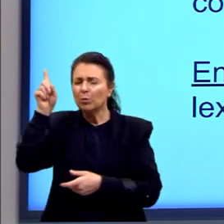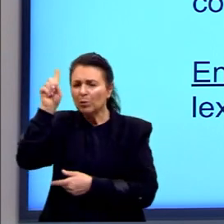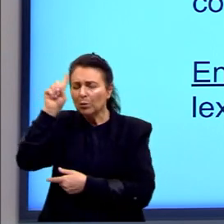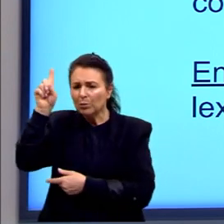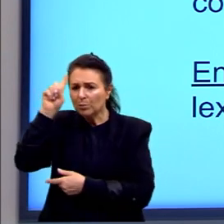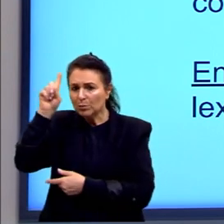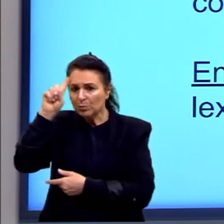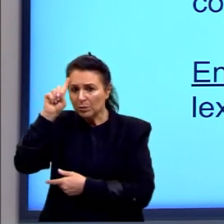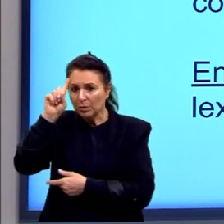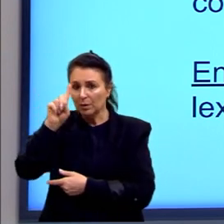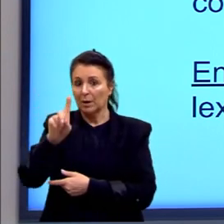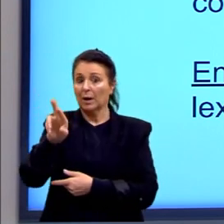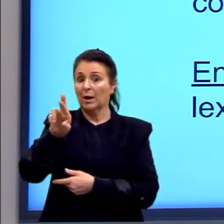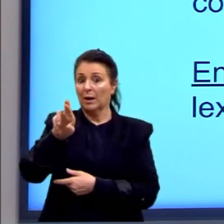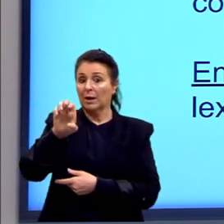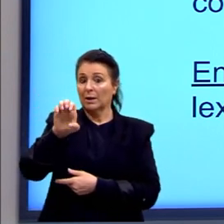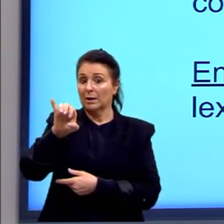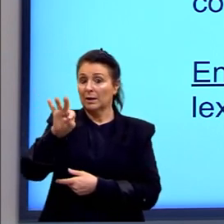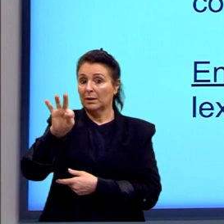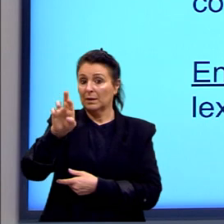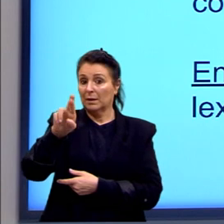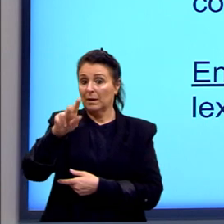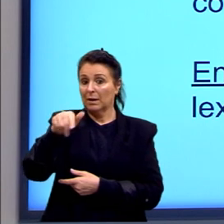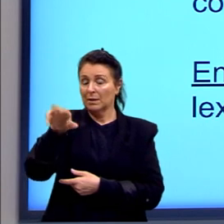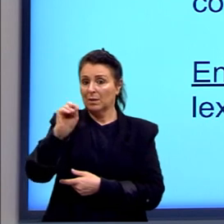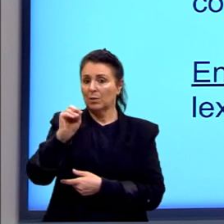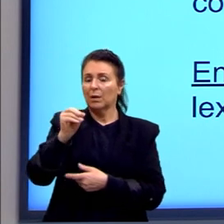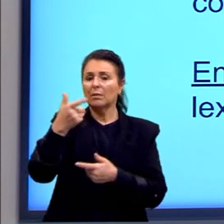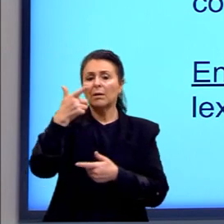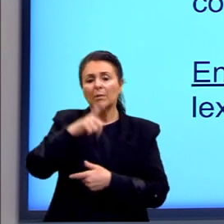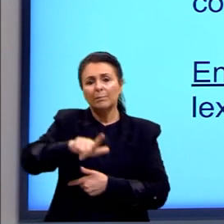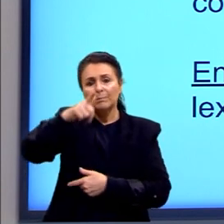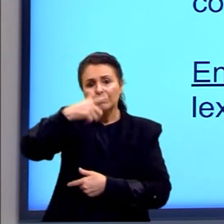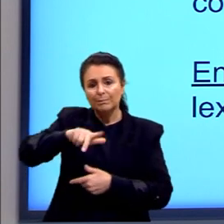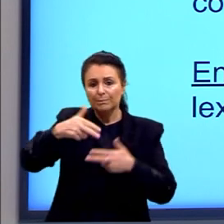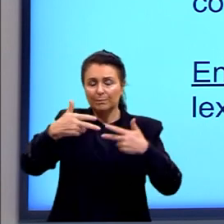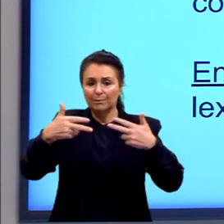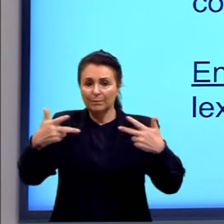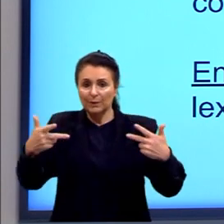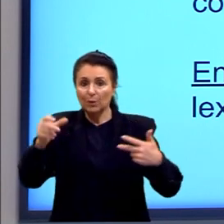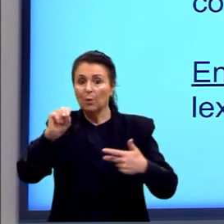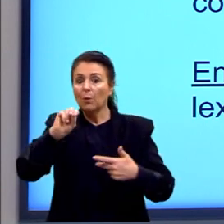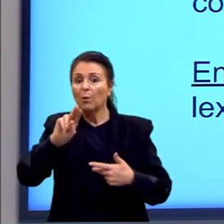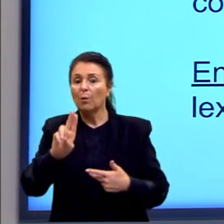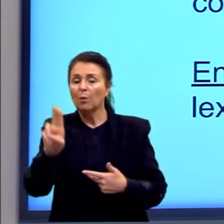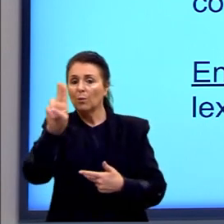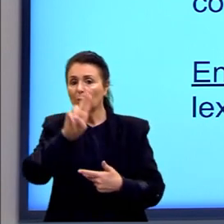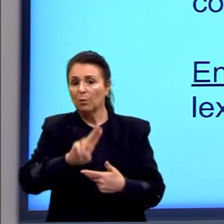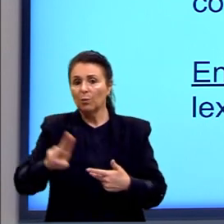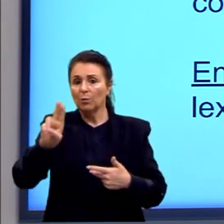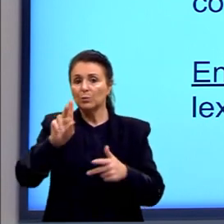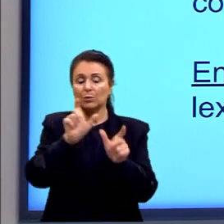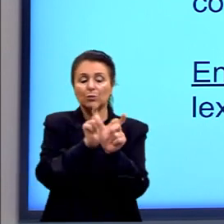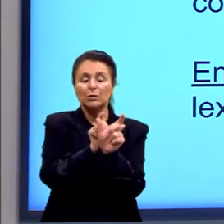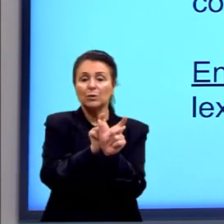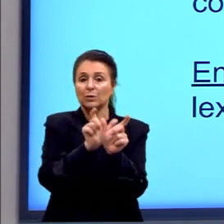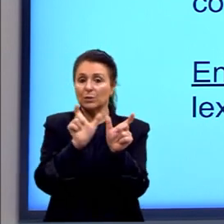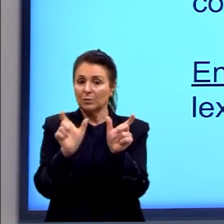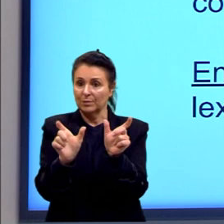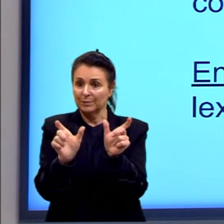Na reiteração, a gente tem a repetição do elemento ou uso ali de sinônimos.